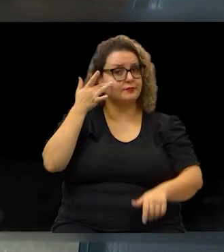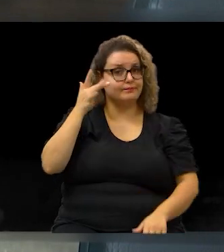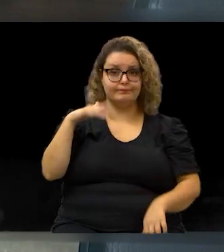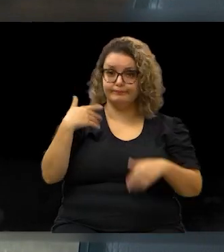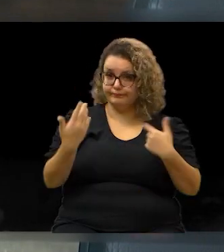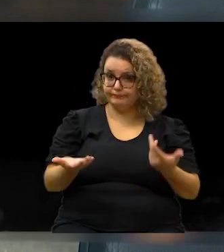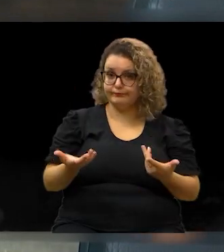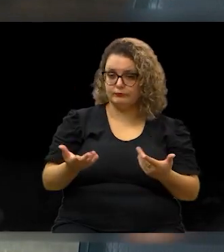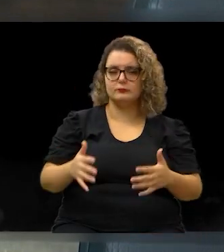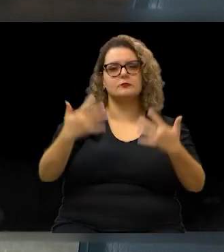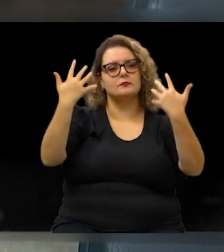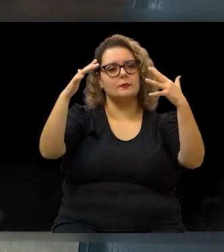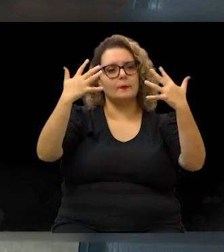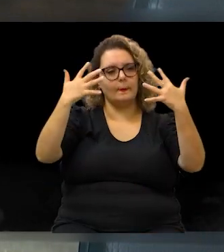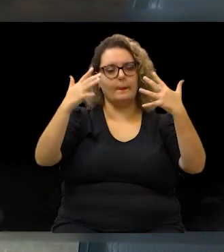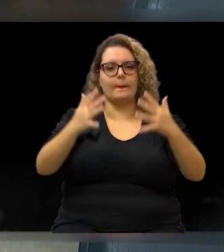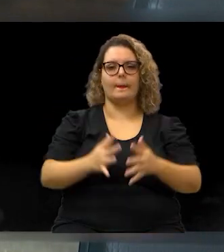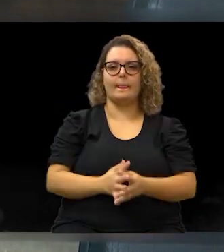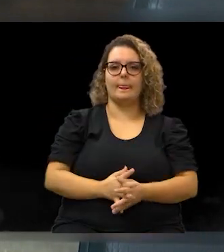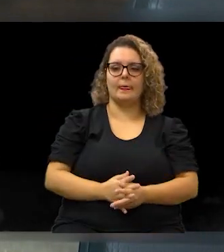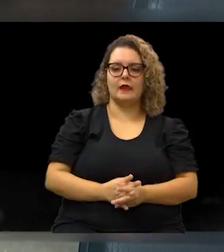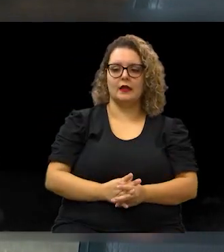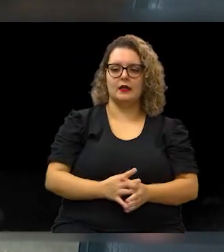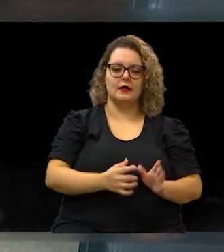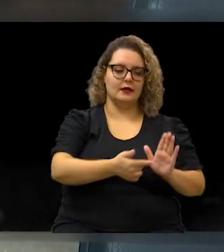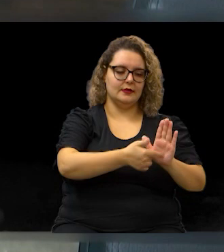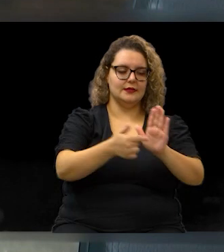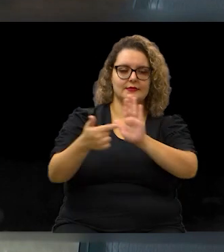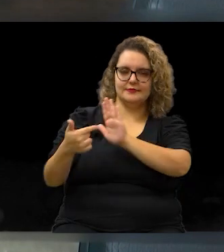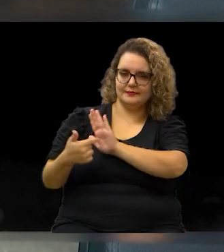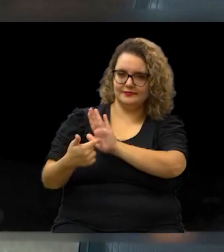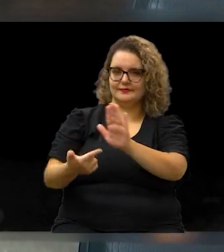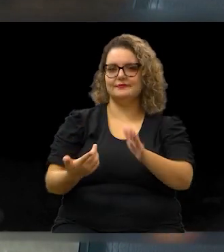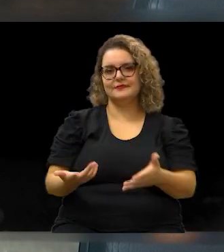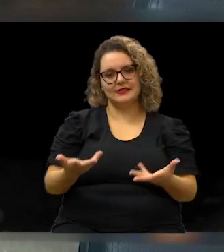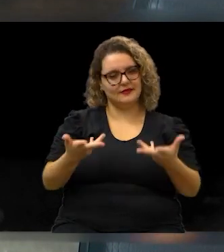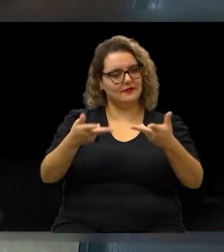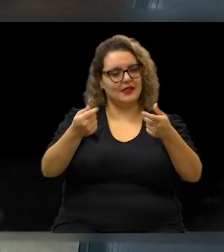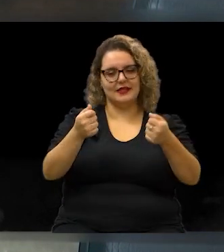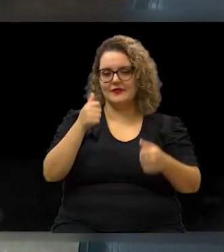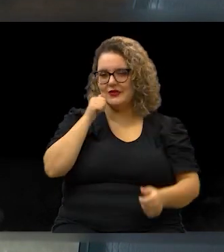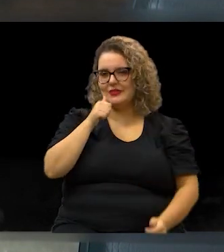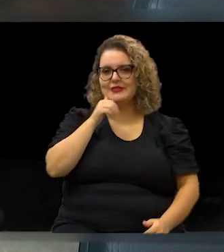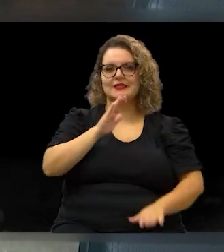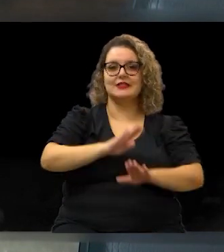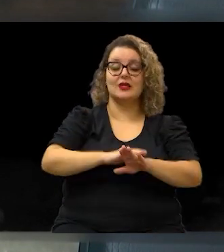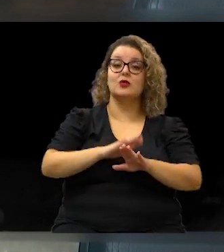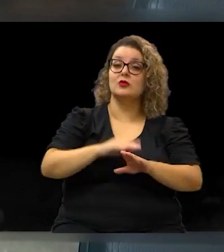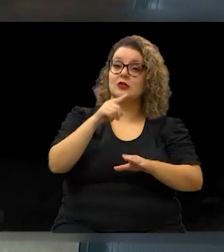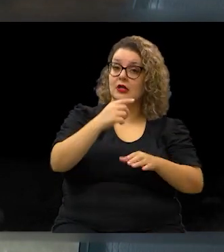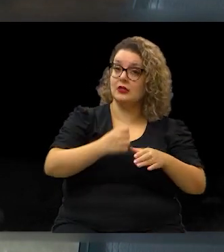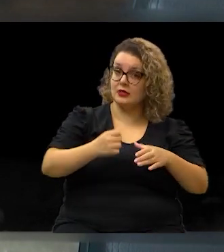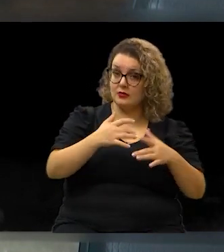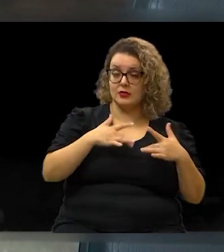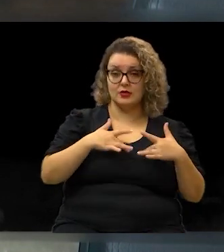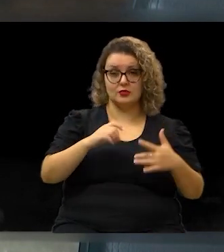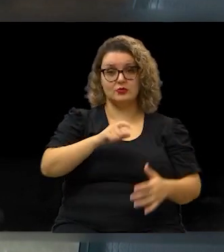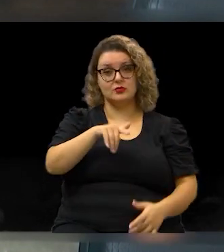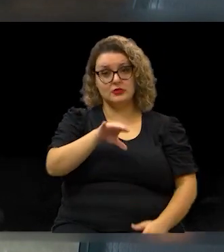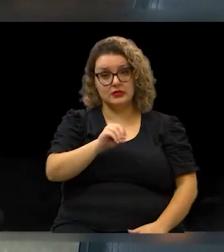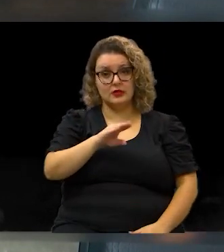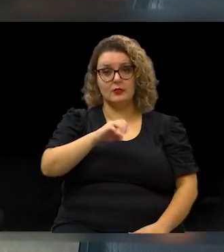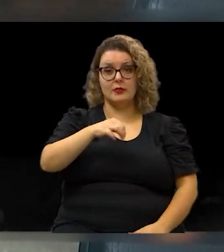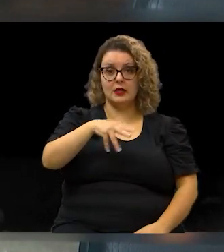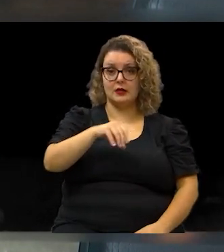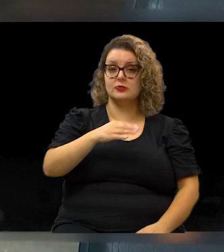né, parabenizar as expositoras que estão aqui, essas mulheres maravilhosas que atuam lá na Cozinha Solidária do São Marcos, que para